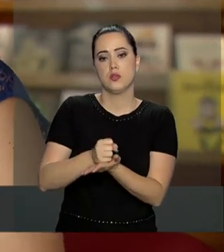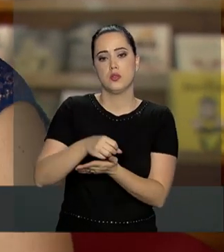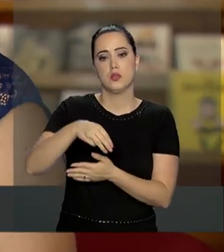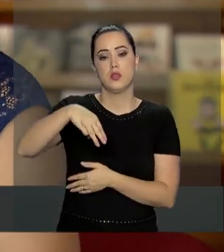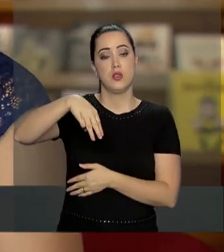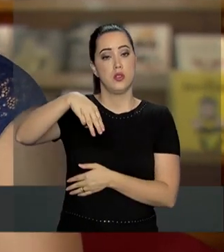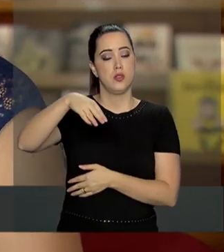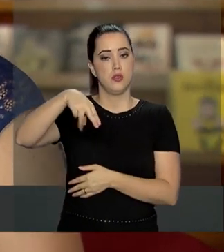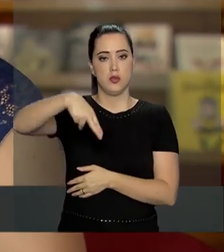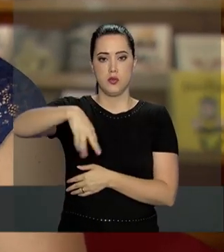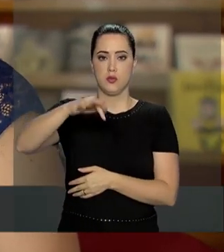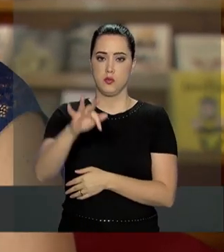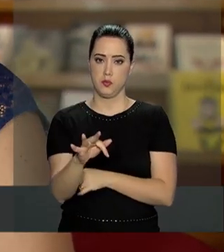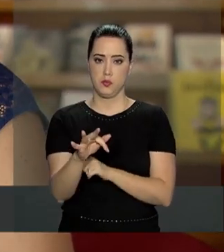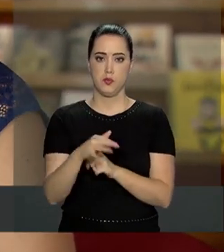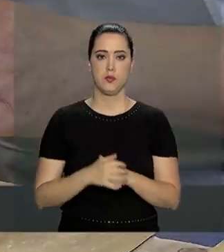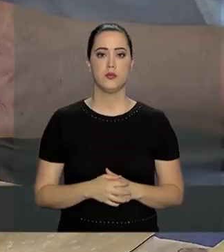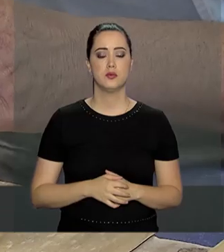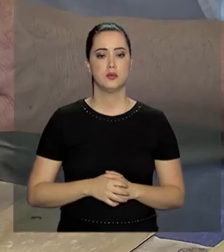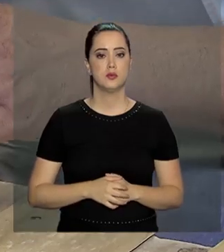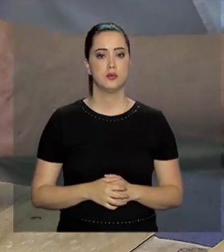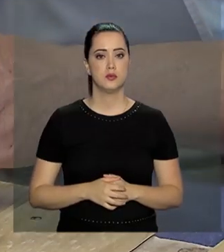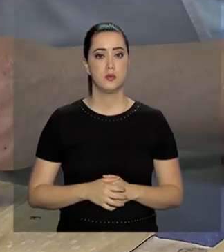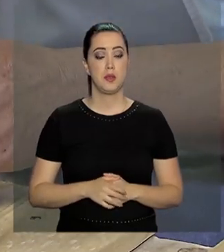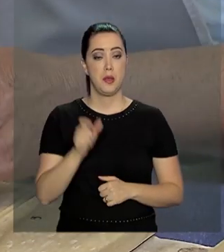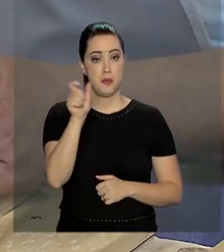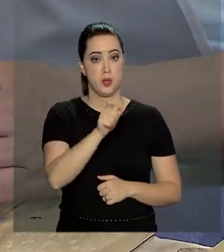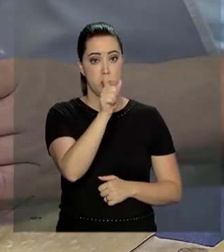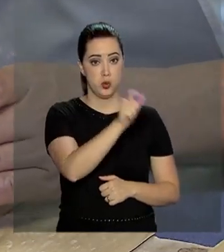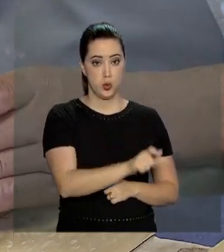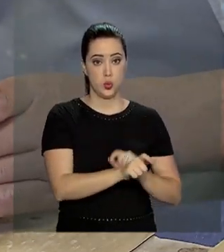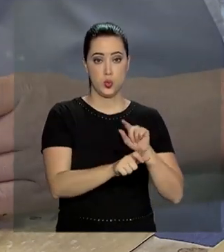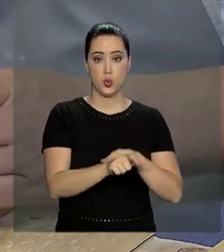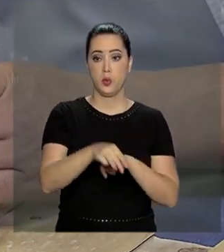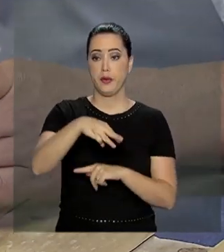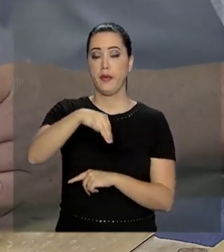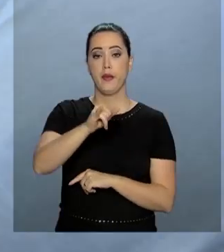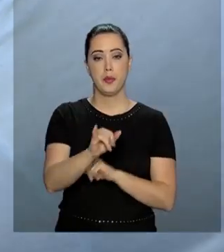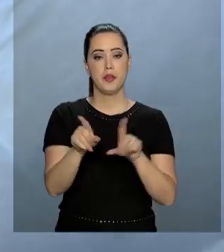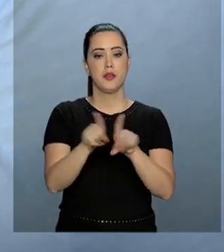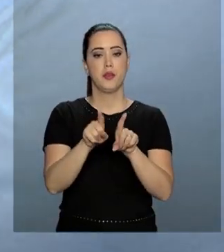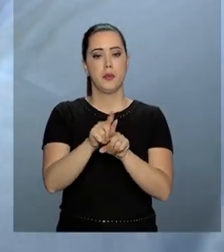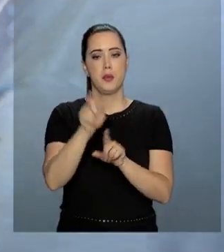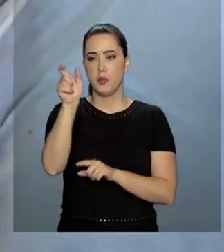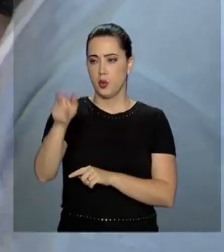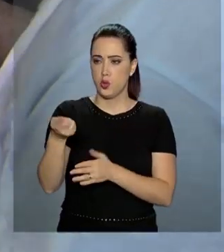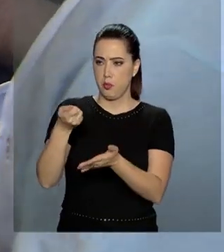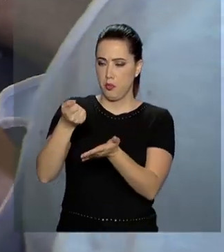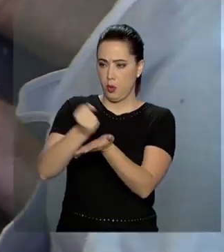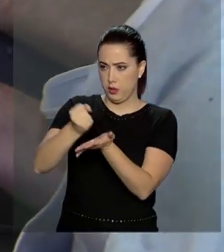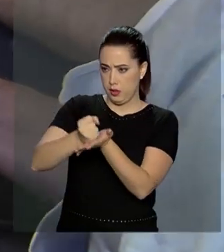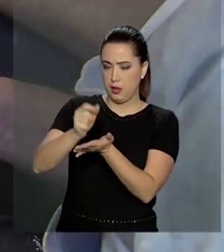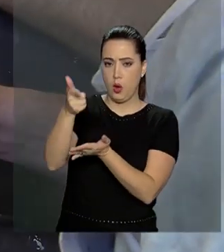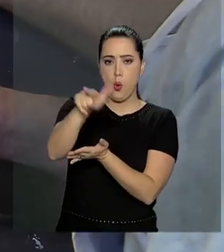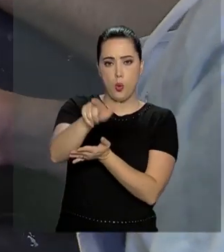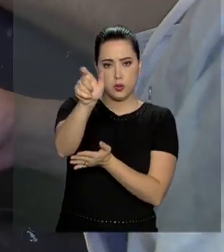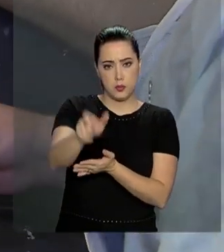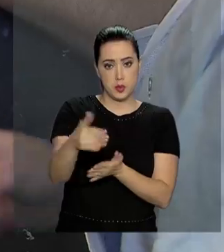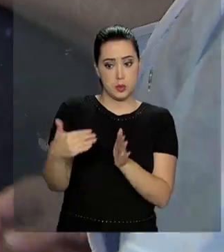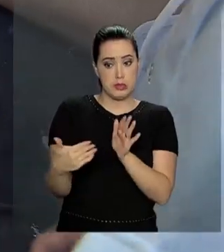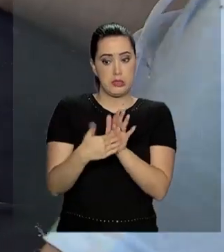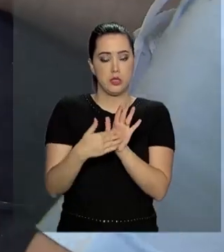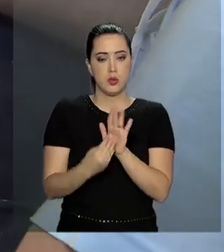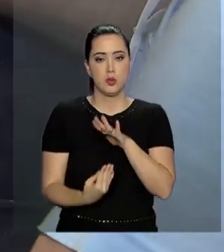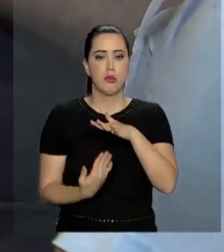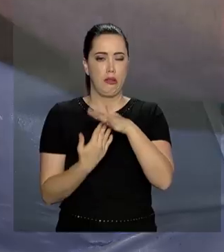esse serviço e eu emito a nota para ele. Quem é microempreendedor individual também pode ter um funcionário, desde que dentro da renda limite